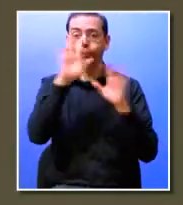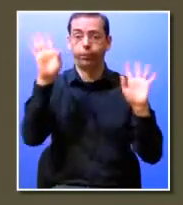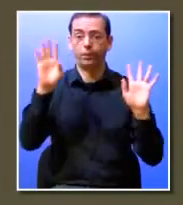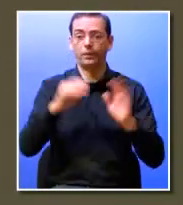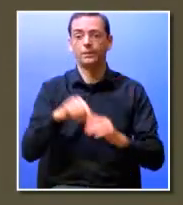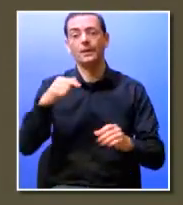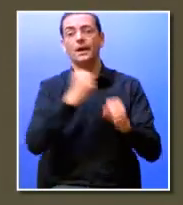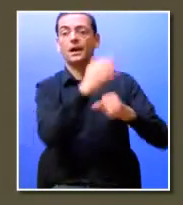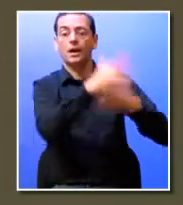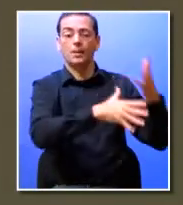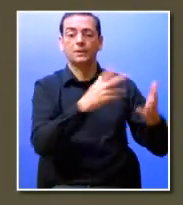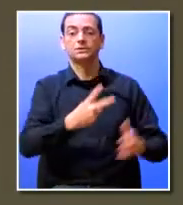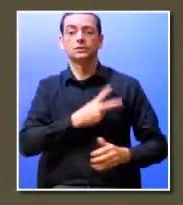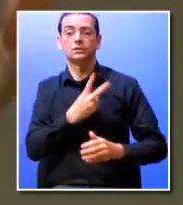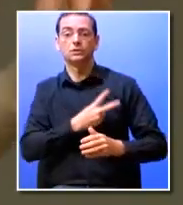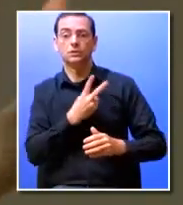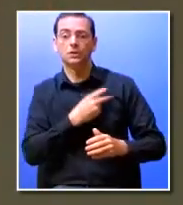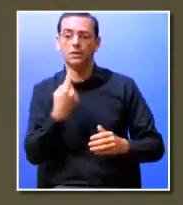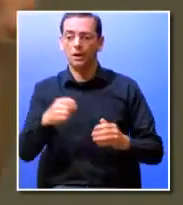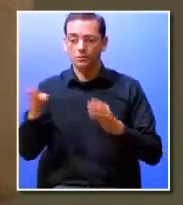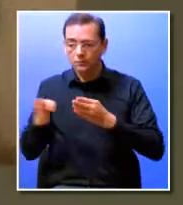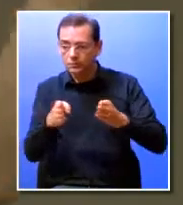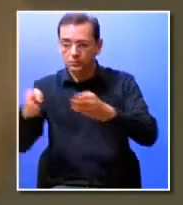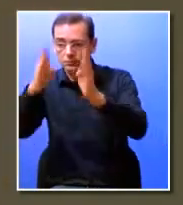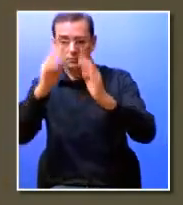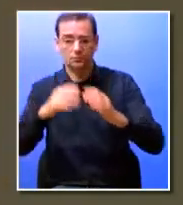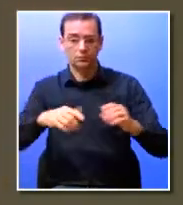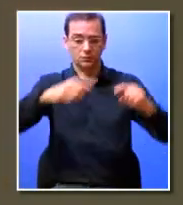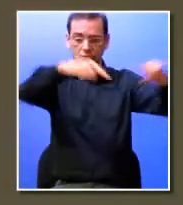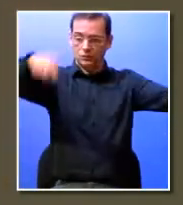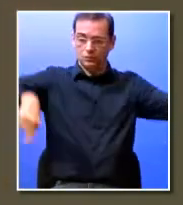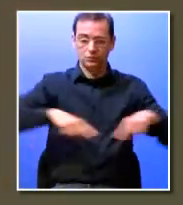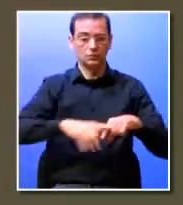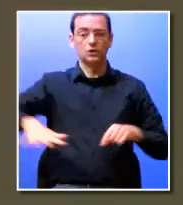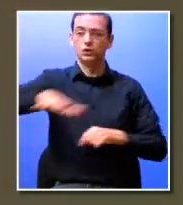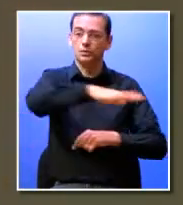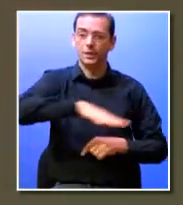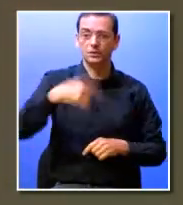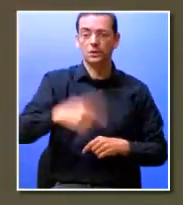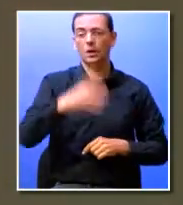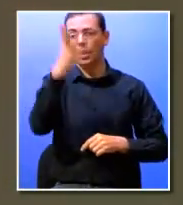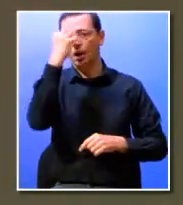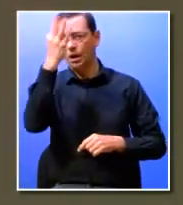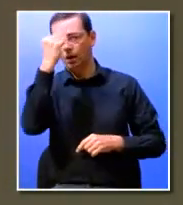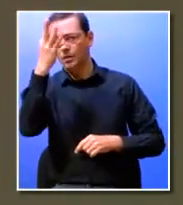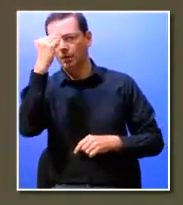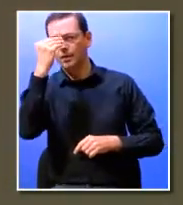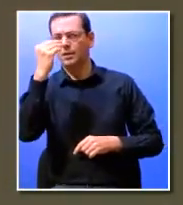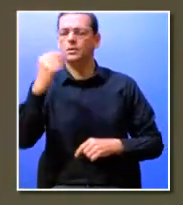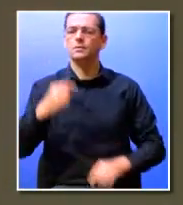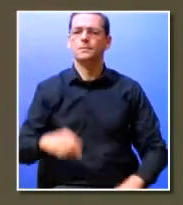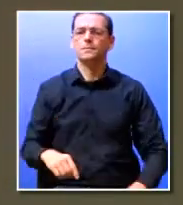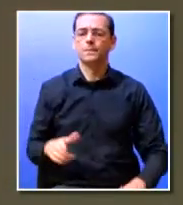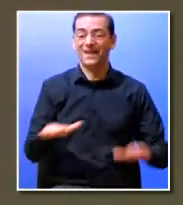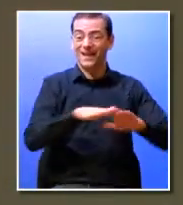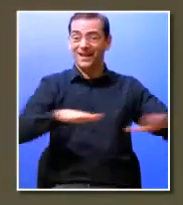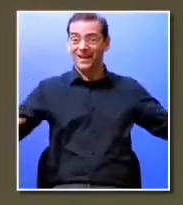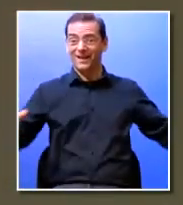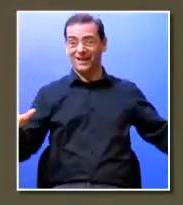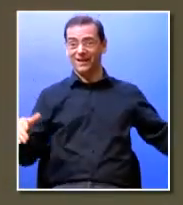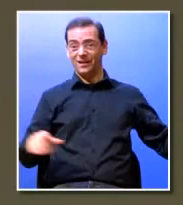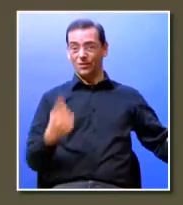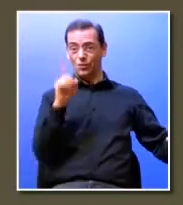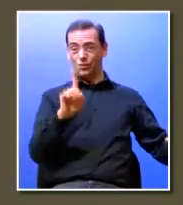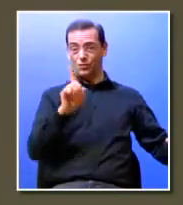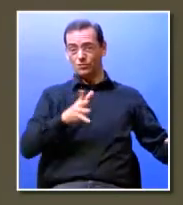as empresas e as universidades espaços canais para este espaço e recursos para a aprendizagem uma das perguntas que foi feita ao painel quando